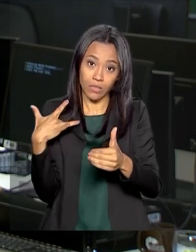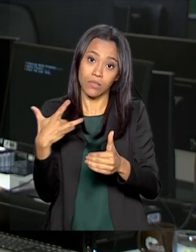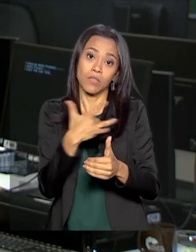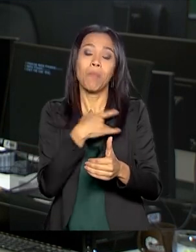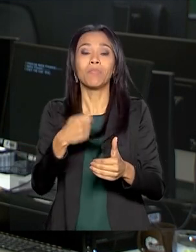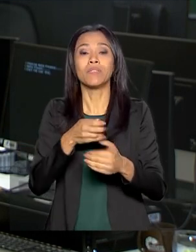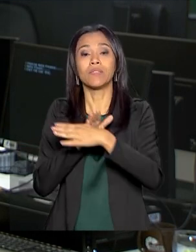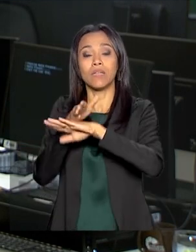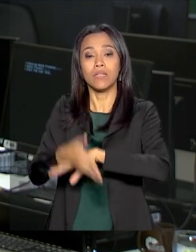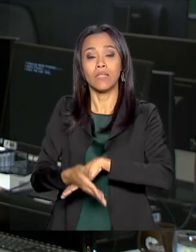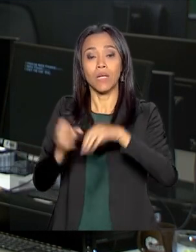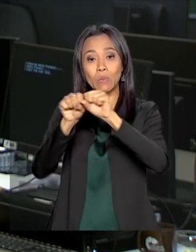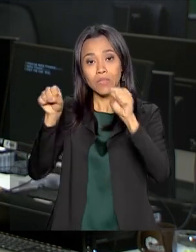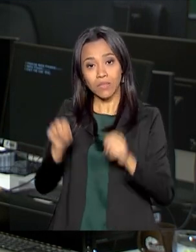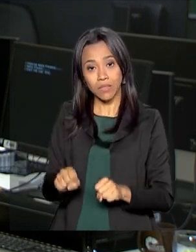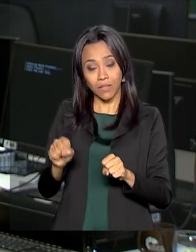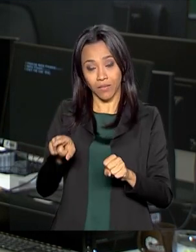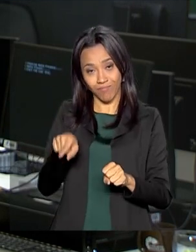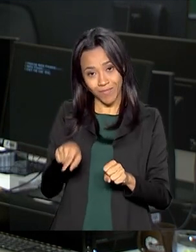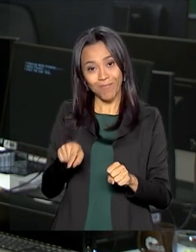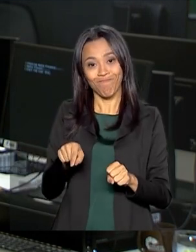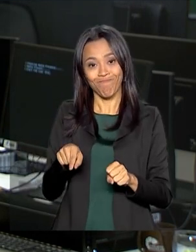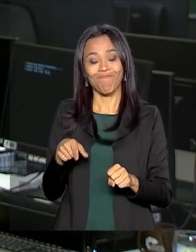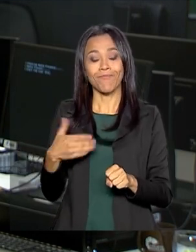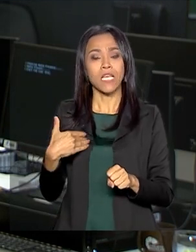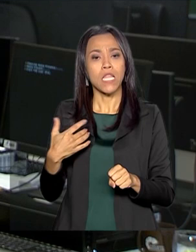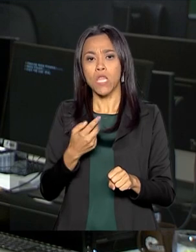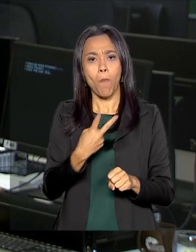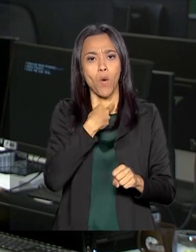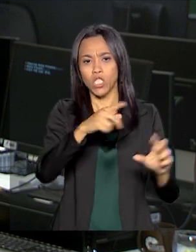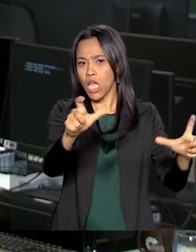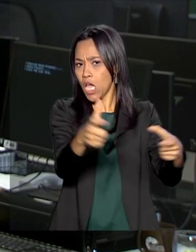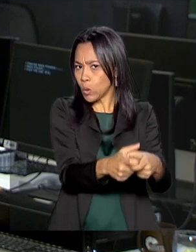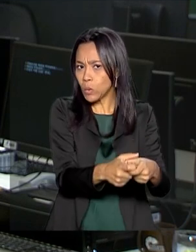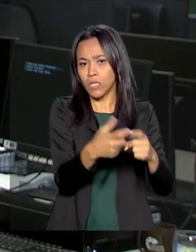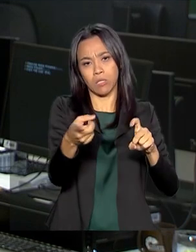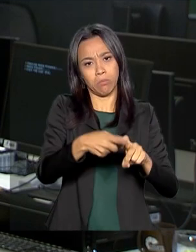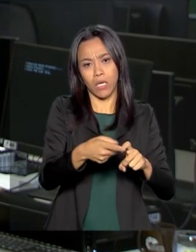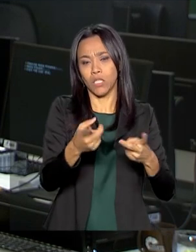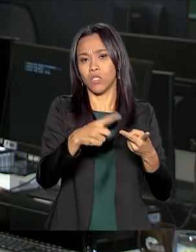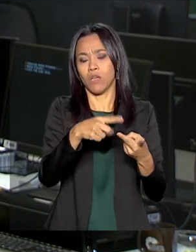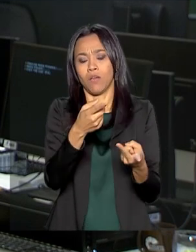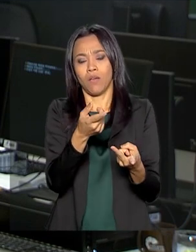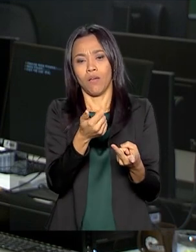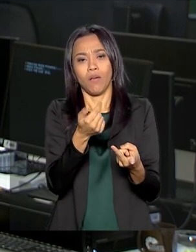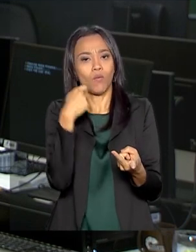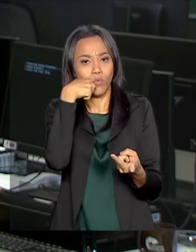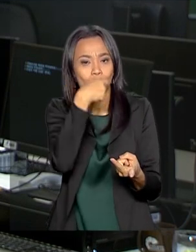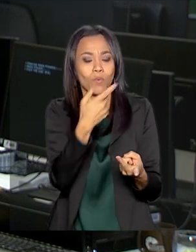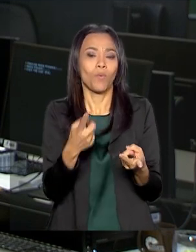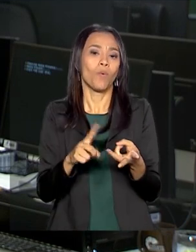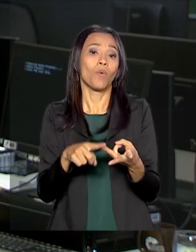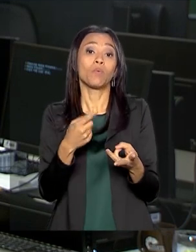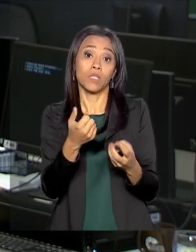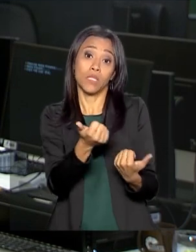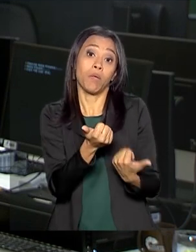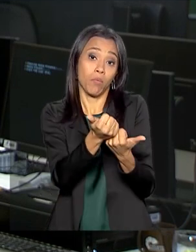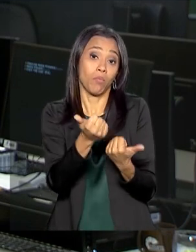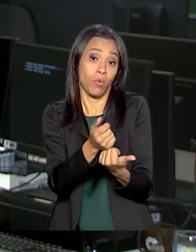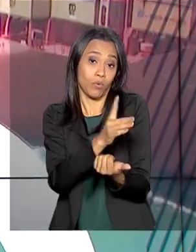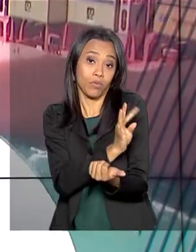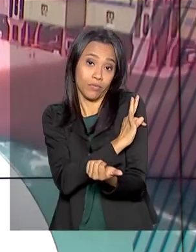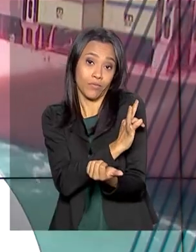sistema do Ministério da Saúde e não podem reduzir as equipes com médico, enfermeiro, odontólogo e auxiliar de